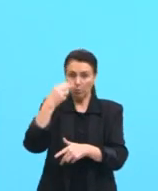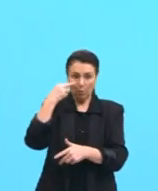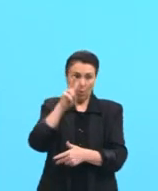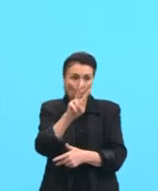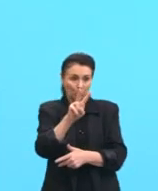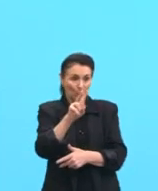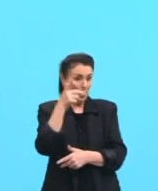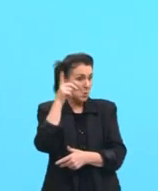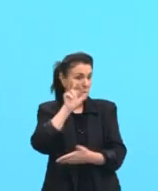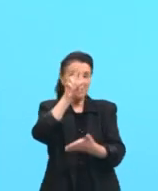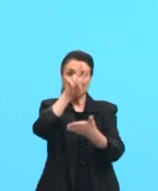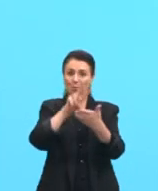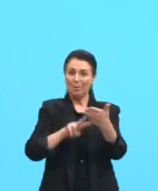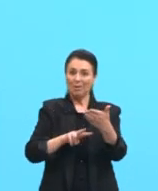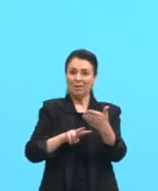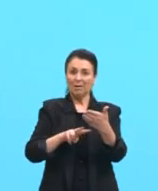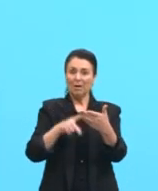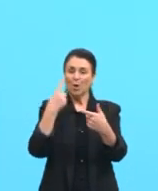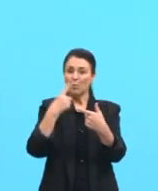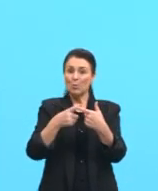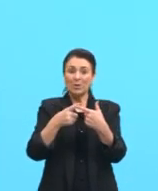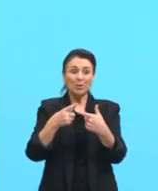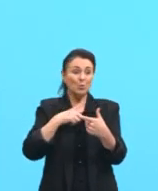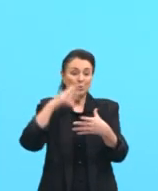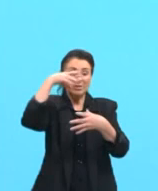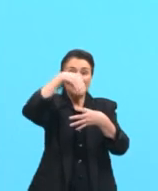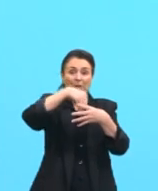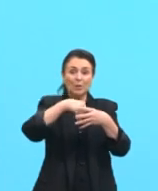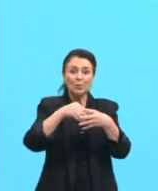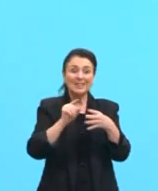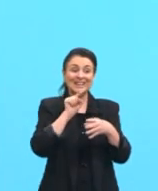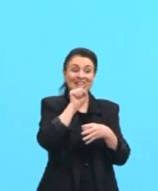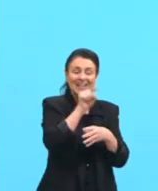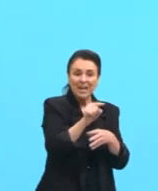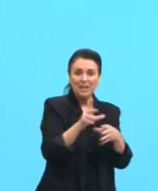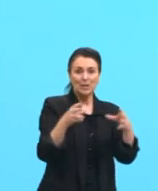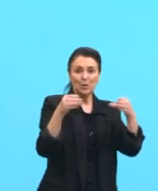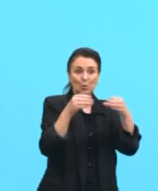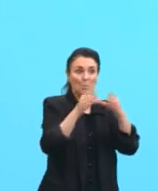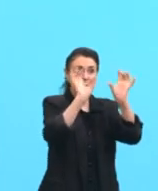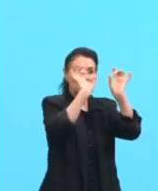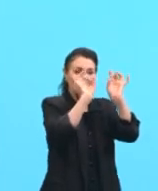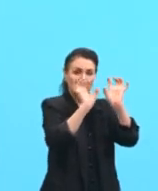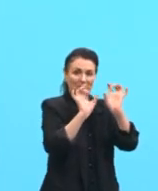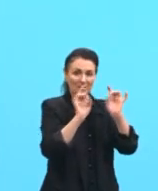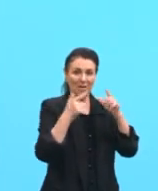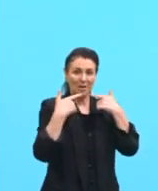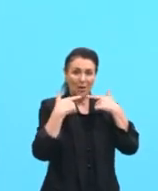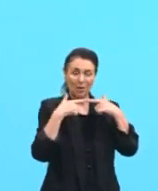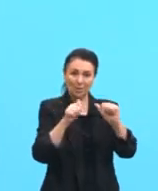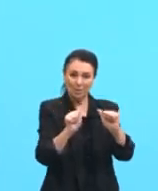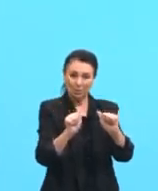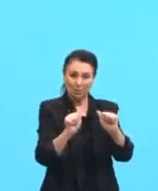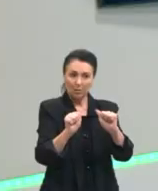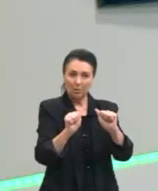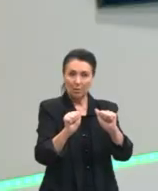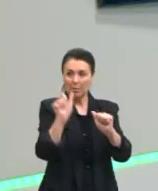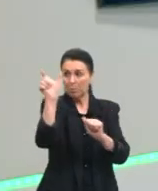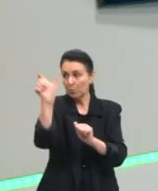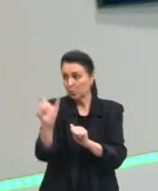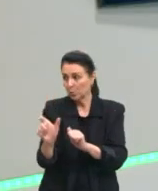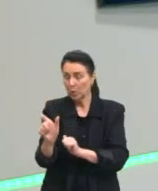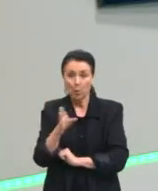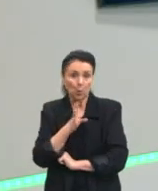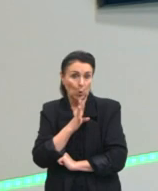porque eu não pertenço a este grupo linguístico. Agora, qualquer pessoa que tenha conhecimento do